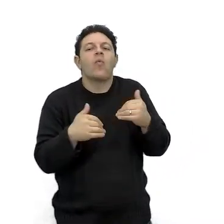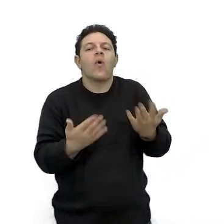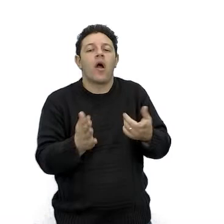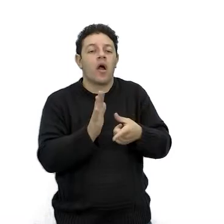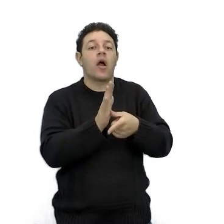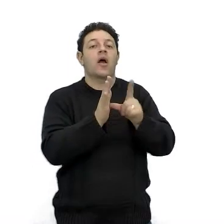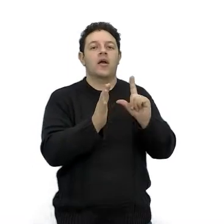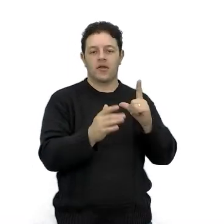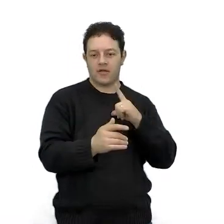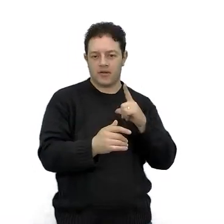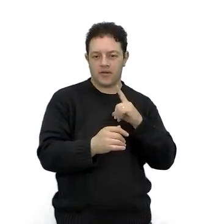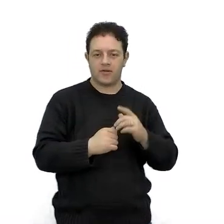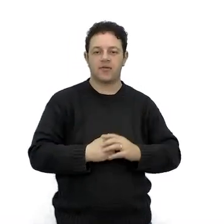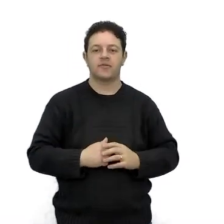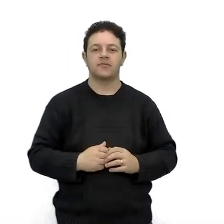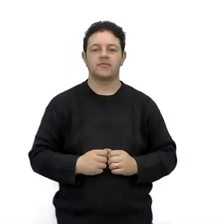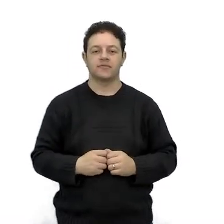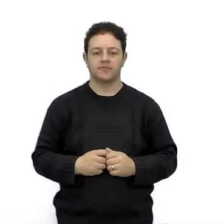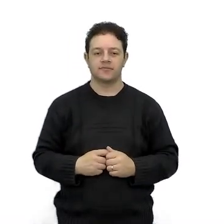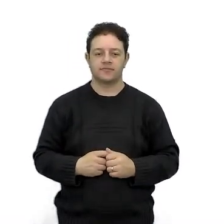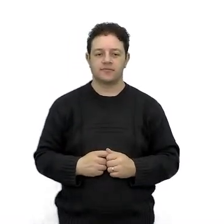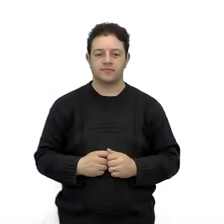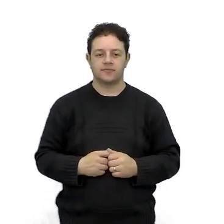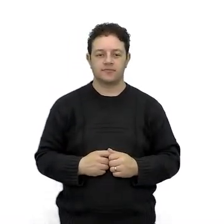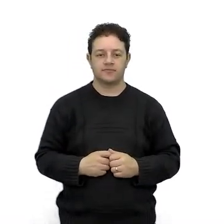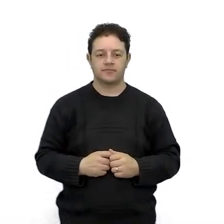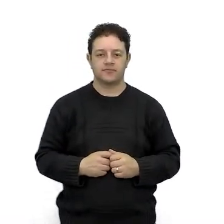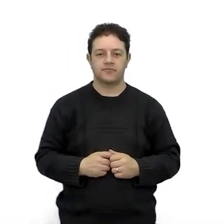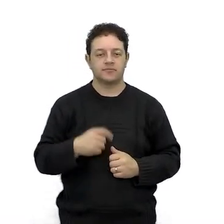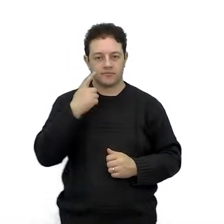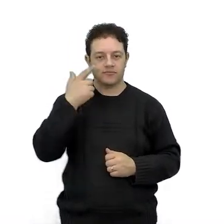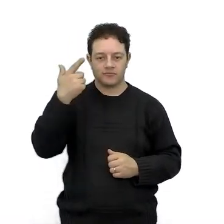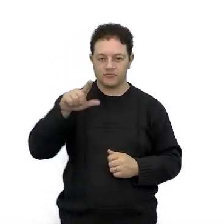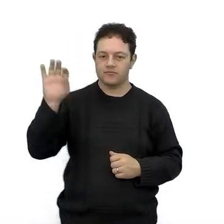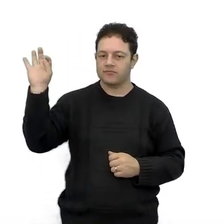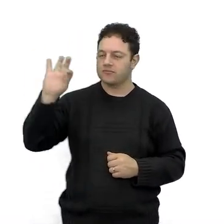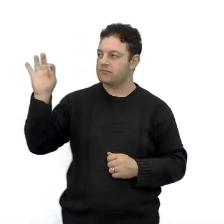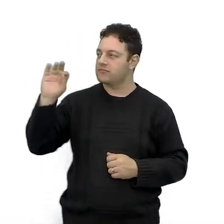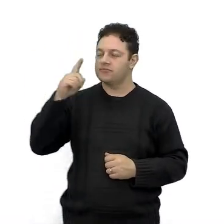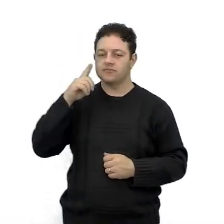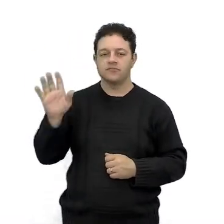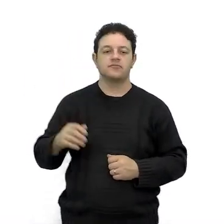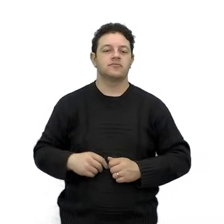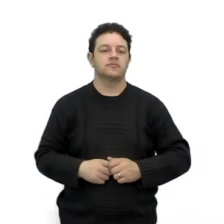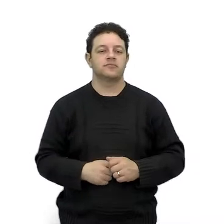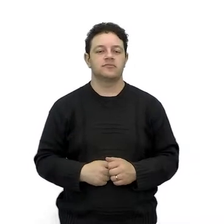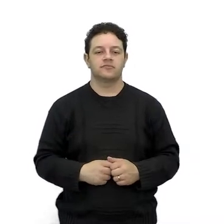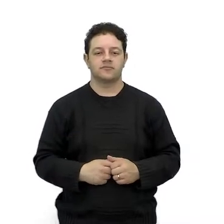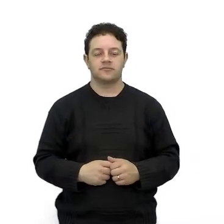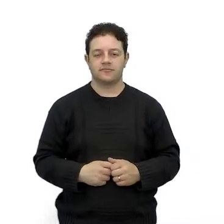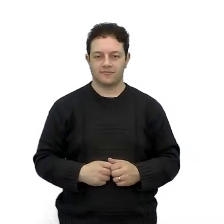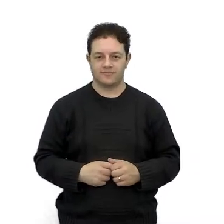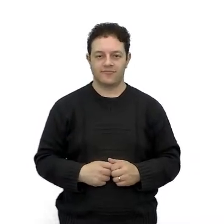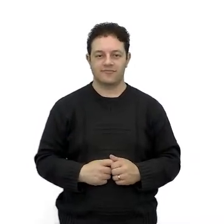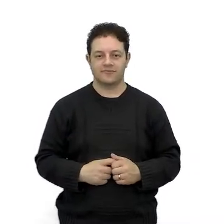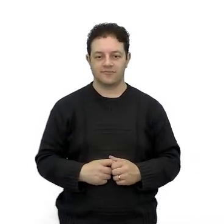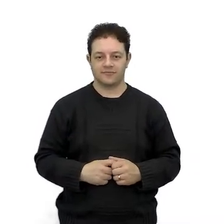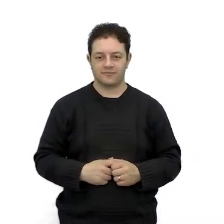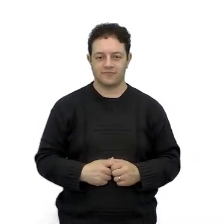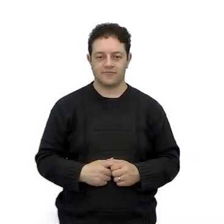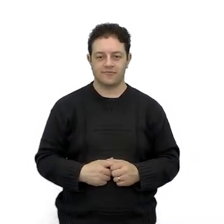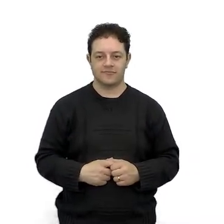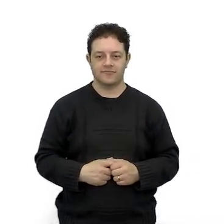Isso daí é a fixa, peraí, vou apagar aqui pra escrever mais um pouquinho. Aqui ele consegue prever a